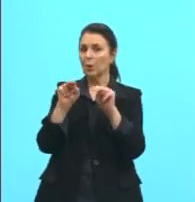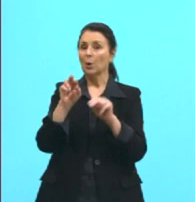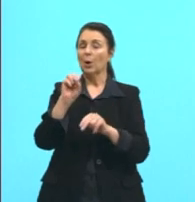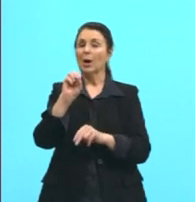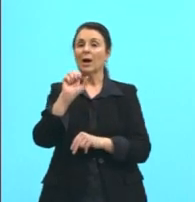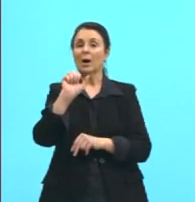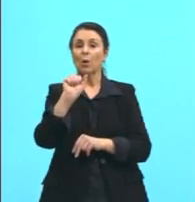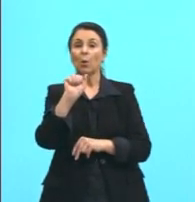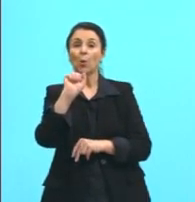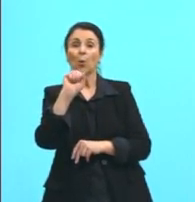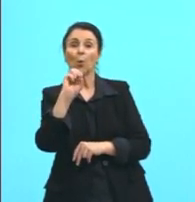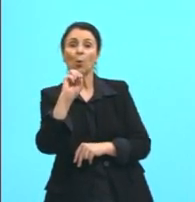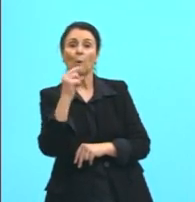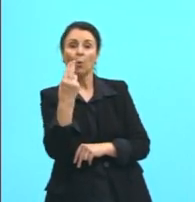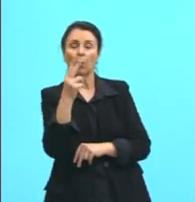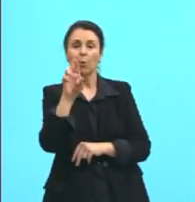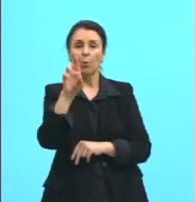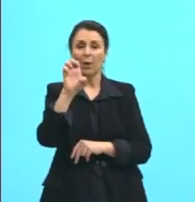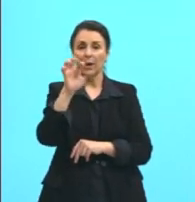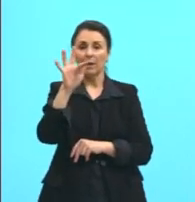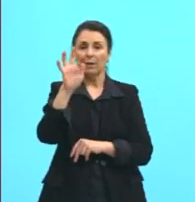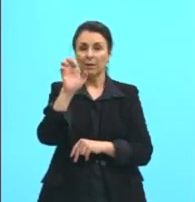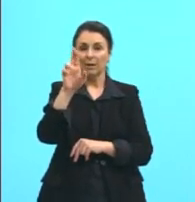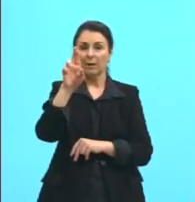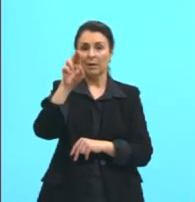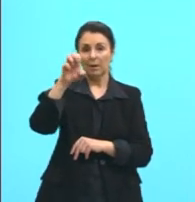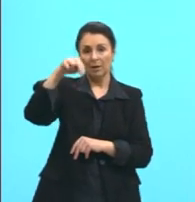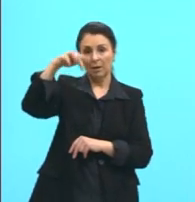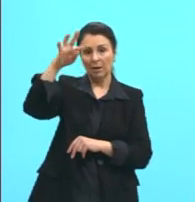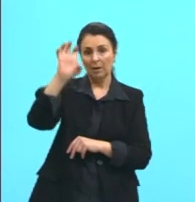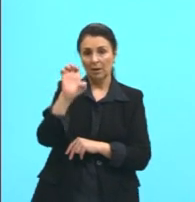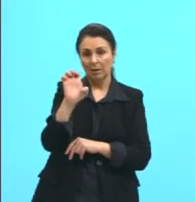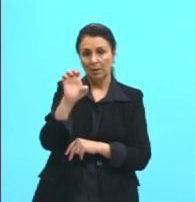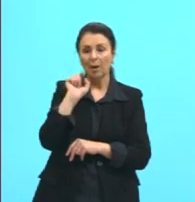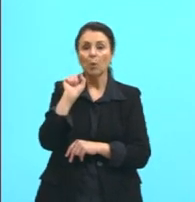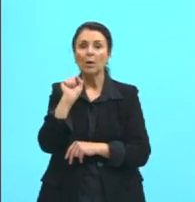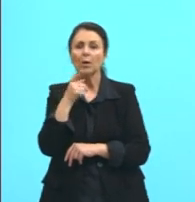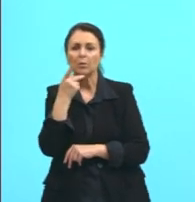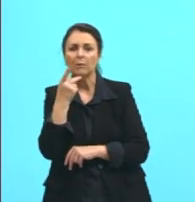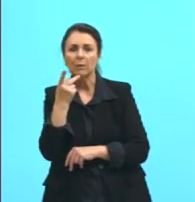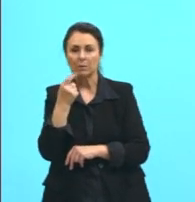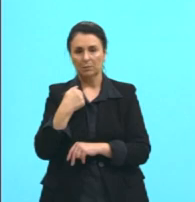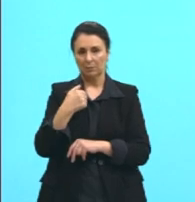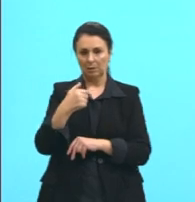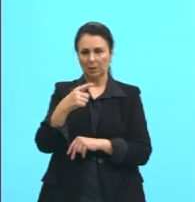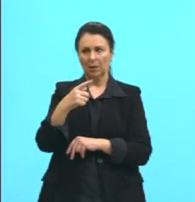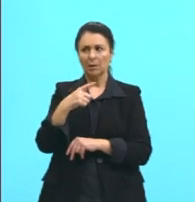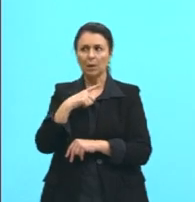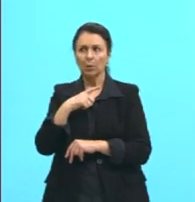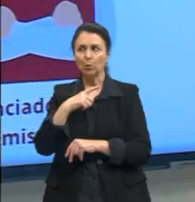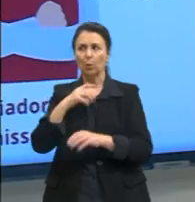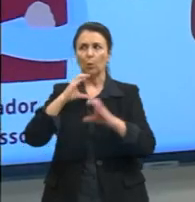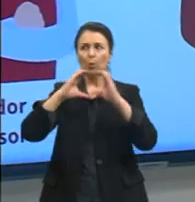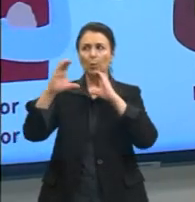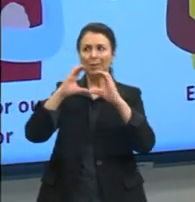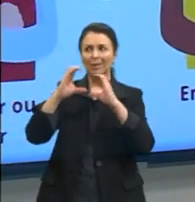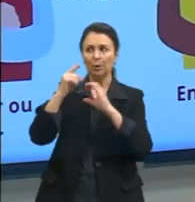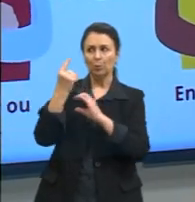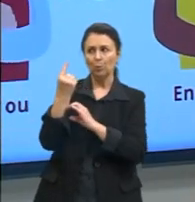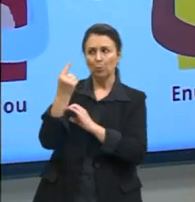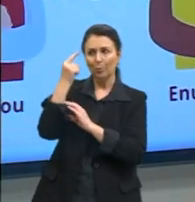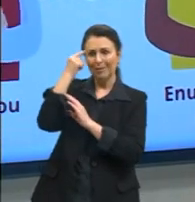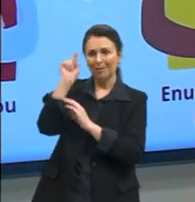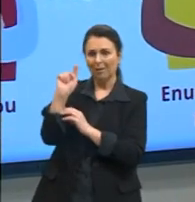isso? É sobre o que eu estou falando. Se eu estou comunicando uma ideia, eu preciso dizer